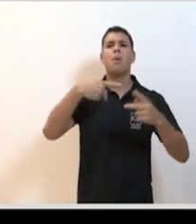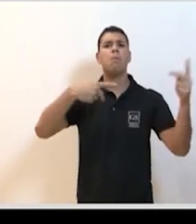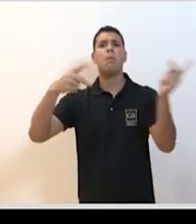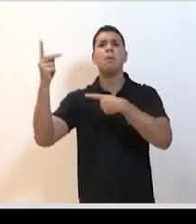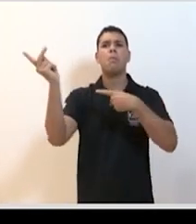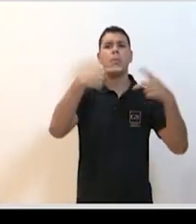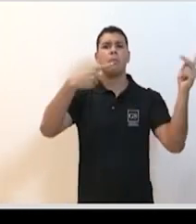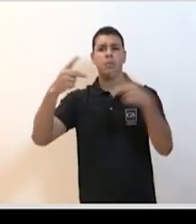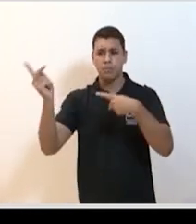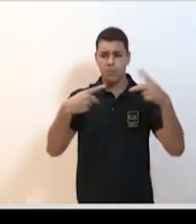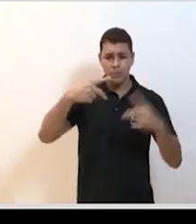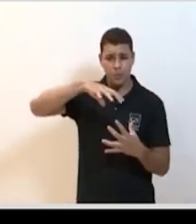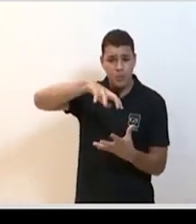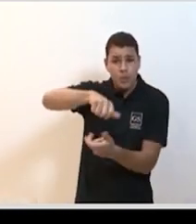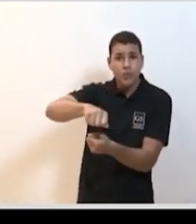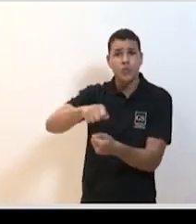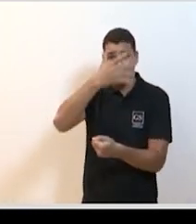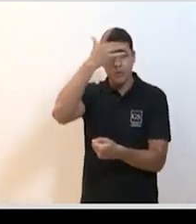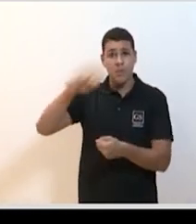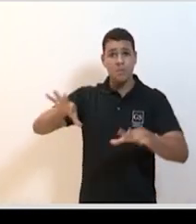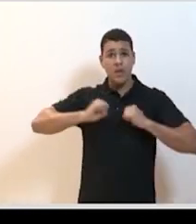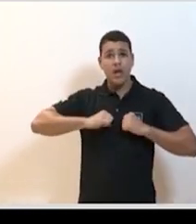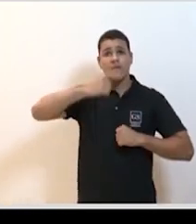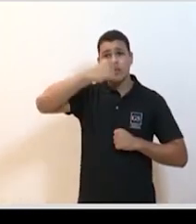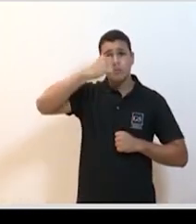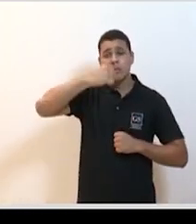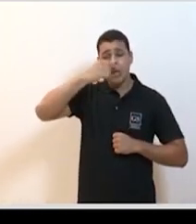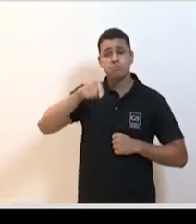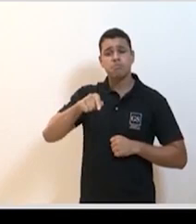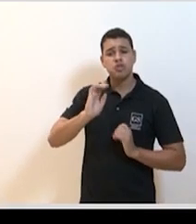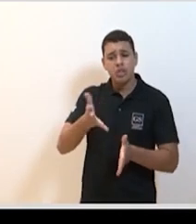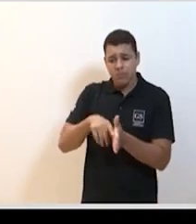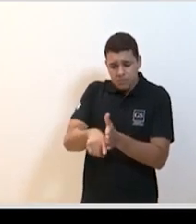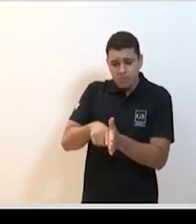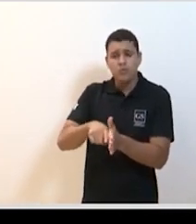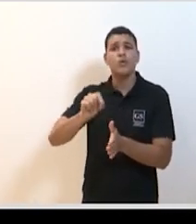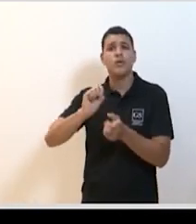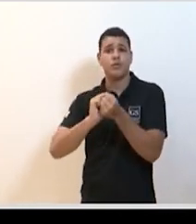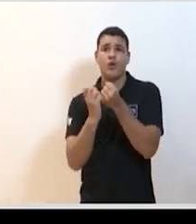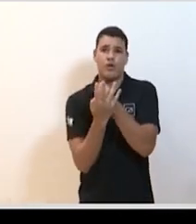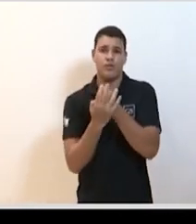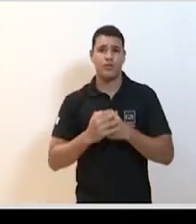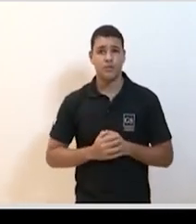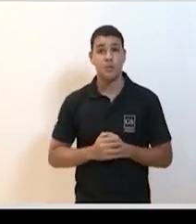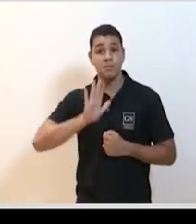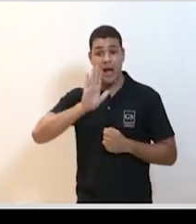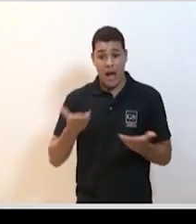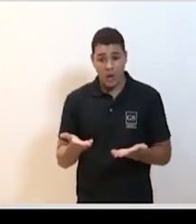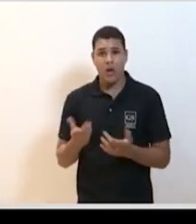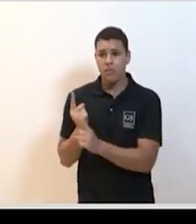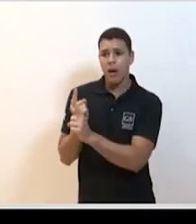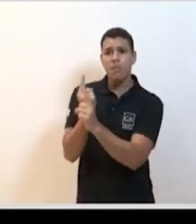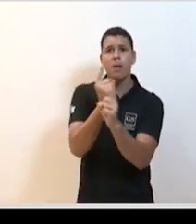eram causados por espécies de coronavírus. E, há algum tempo, a gente vem reconhecendo a importância dos vírus em casos de pneumonia, pneumonia que